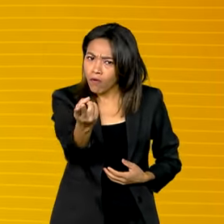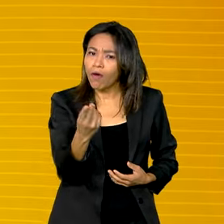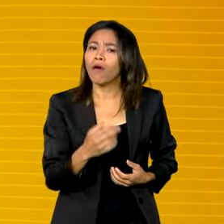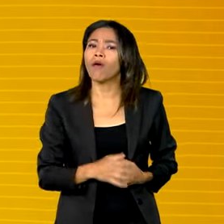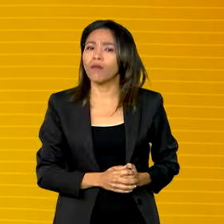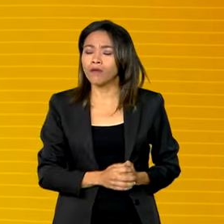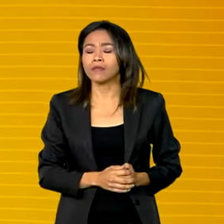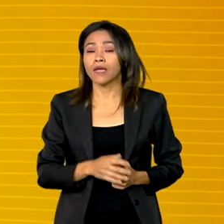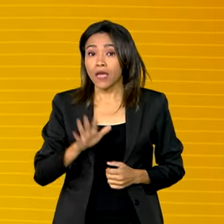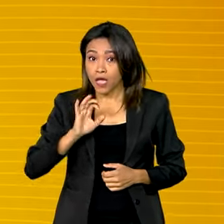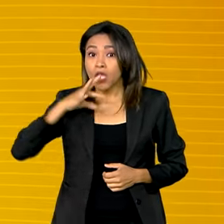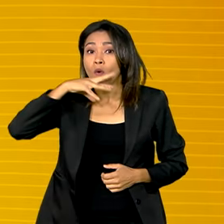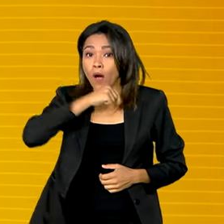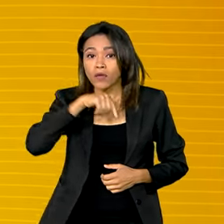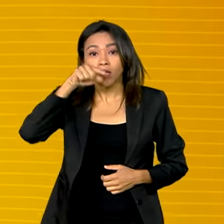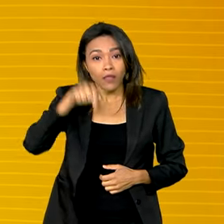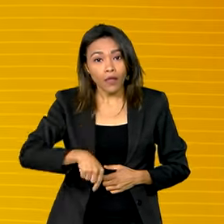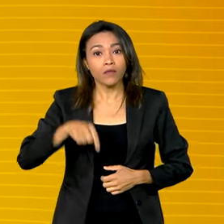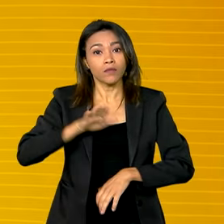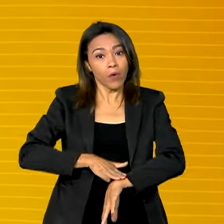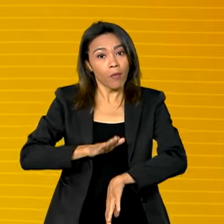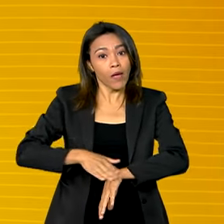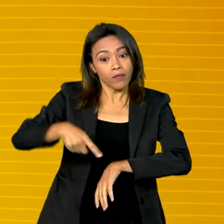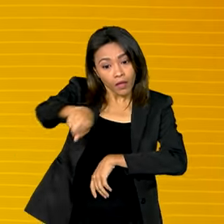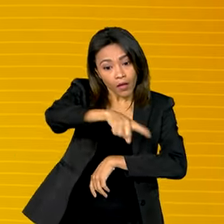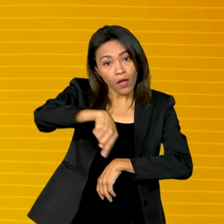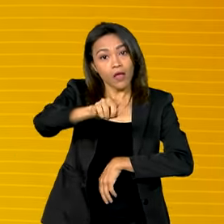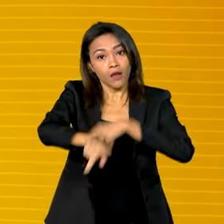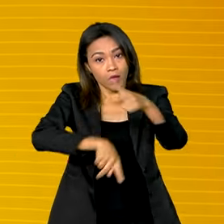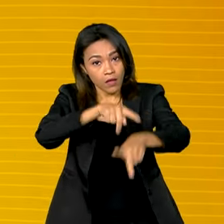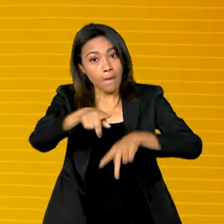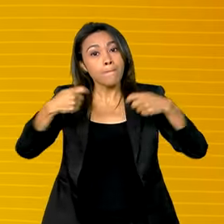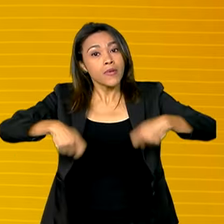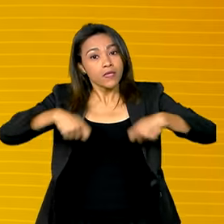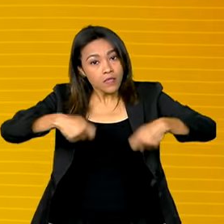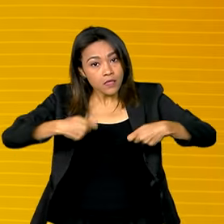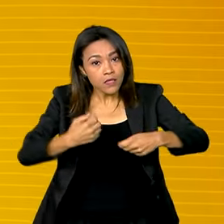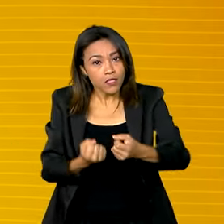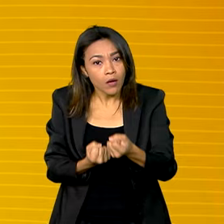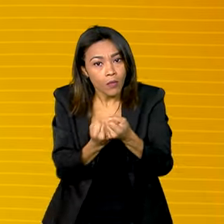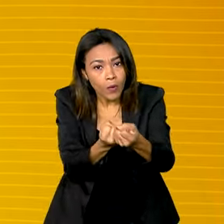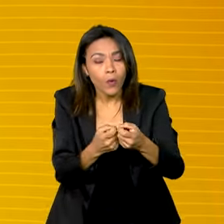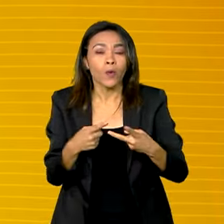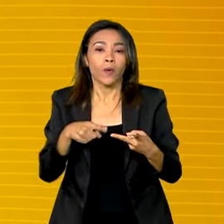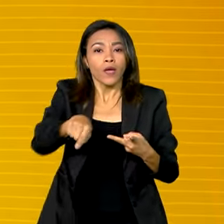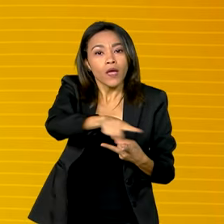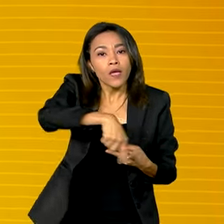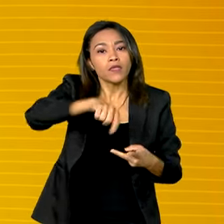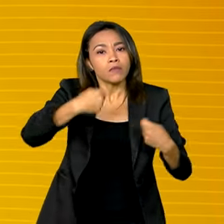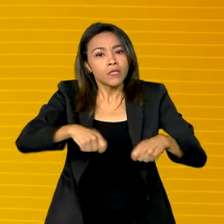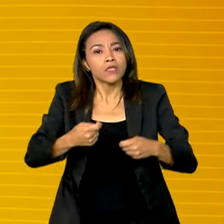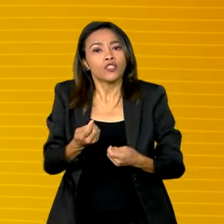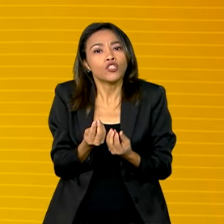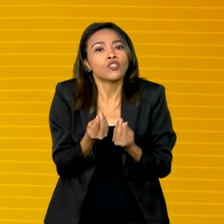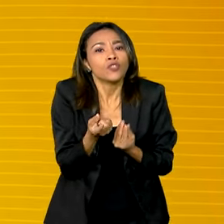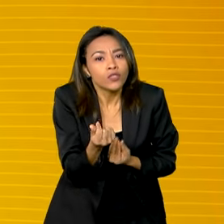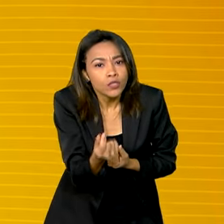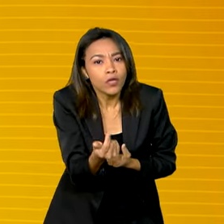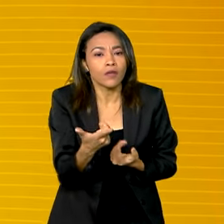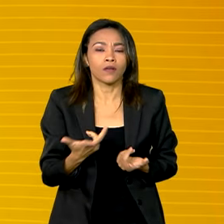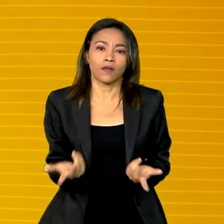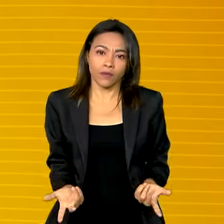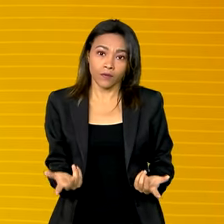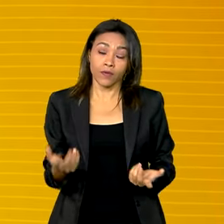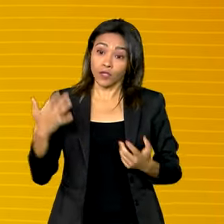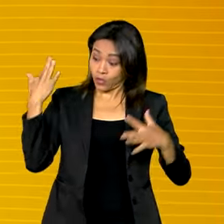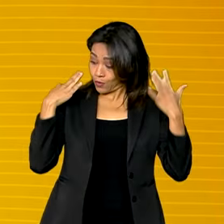Eu acho que nesse momento eles precisam. Eles precisam de apoio, eles precisam de dinheiro. E